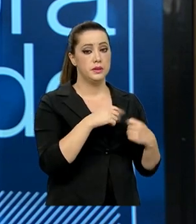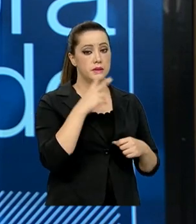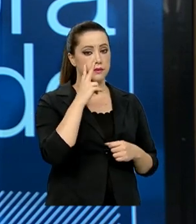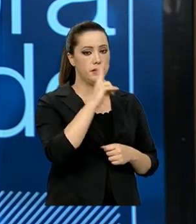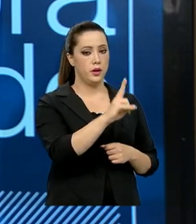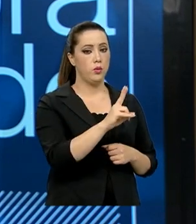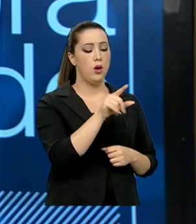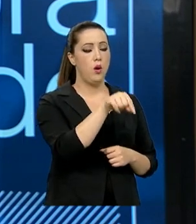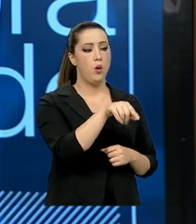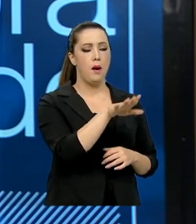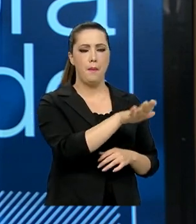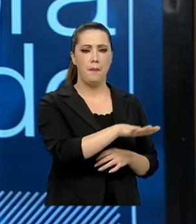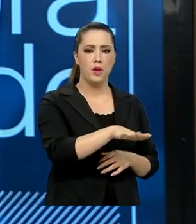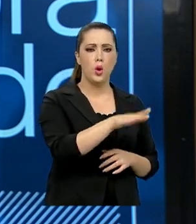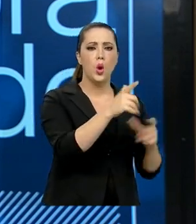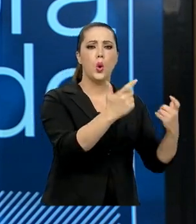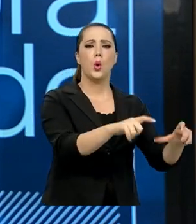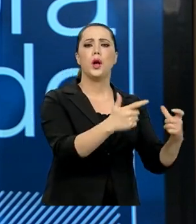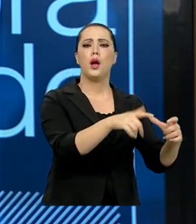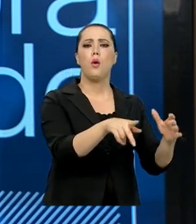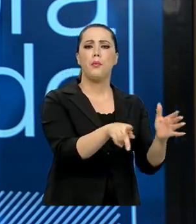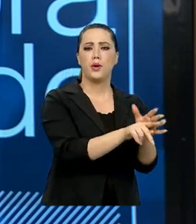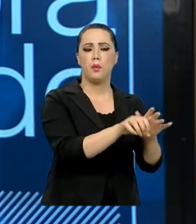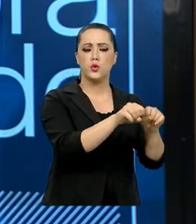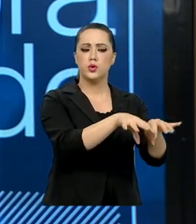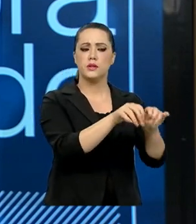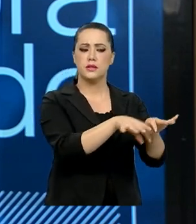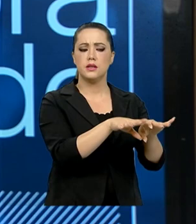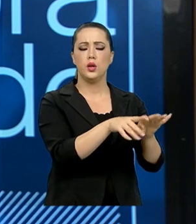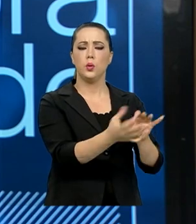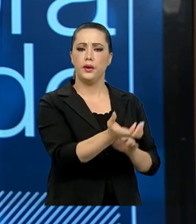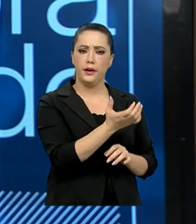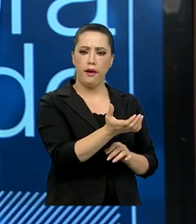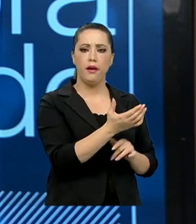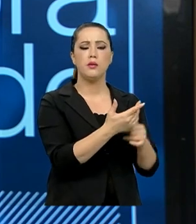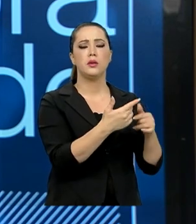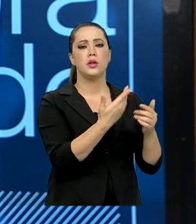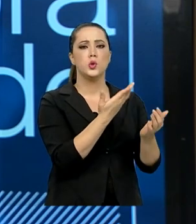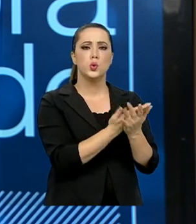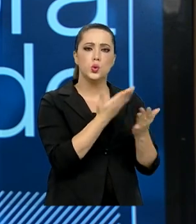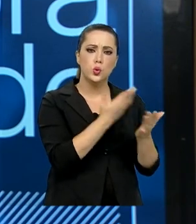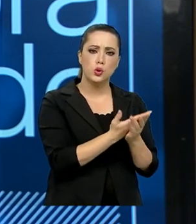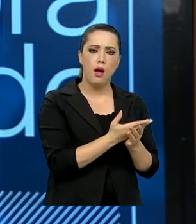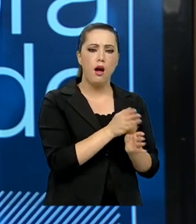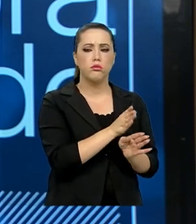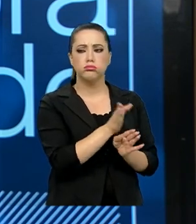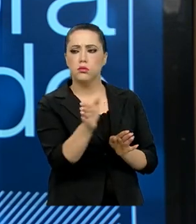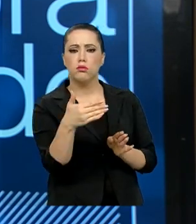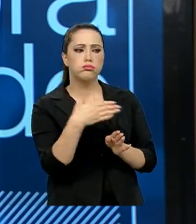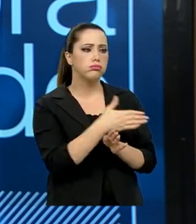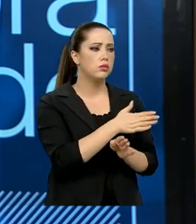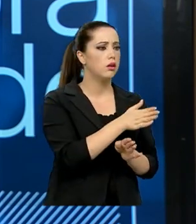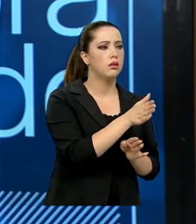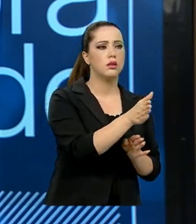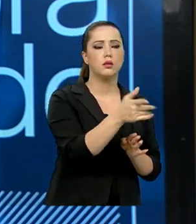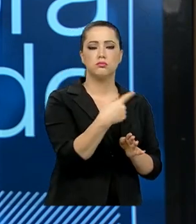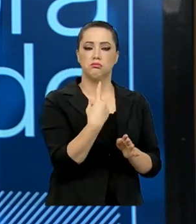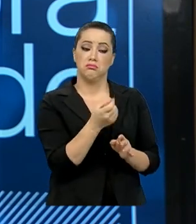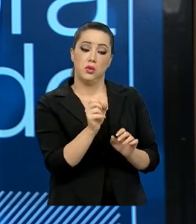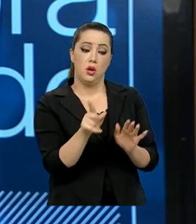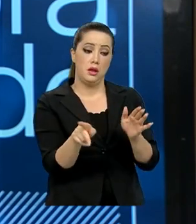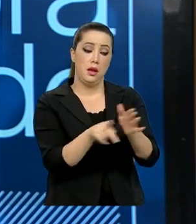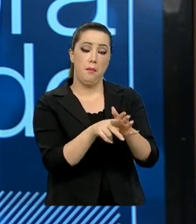institucionais, que são aquelas que as instituições estabelecem, as direções em que elas querem seguir, ou seja, no âmbito da